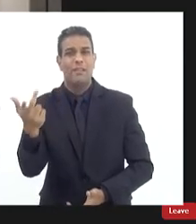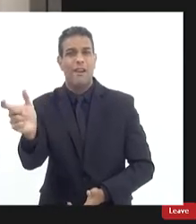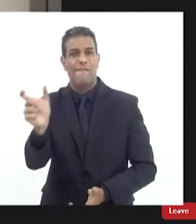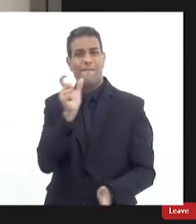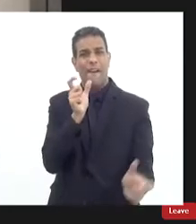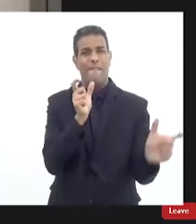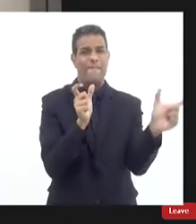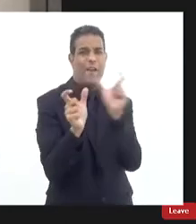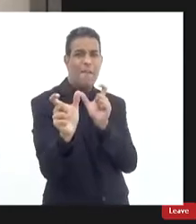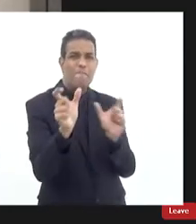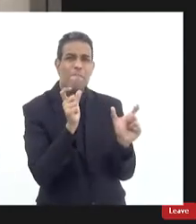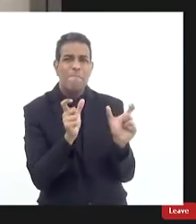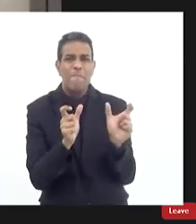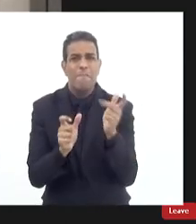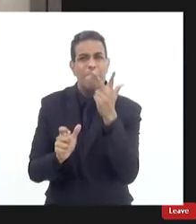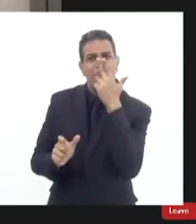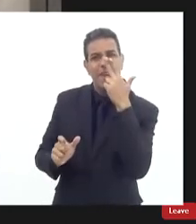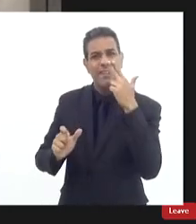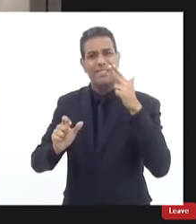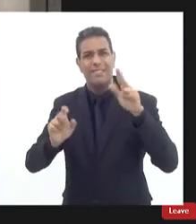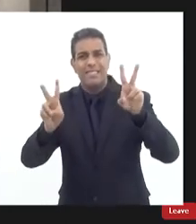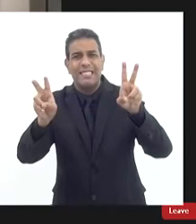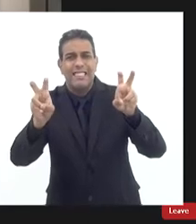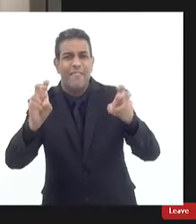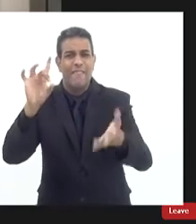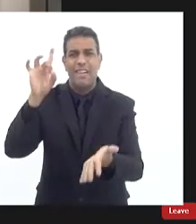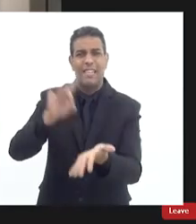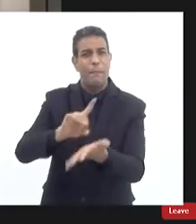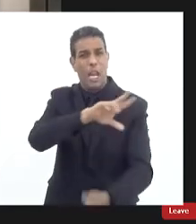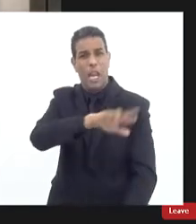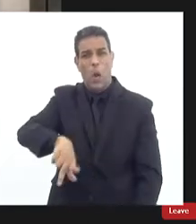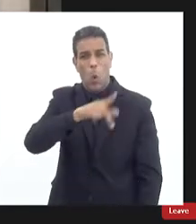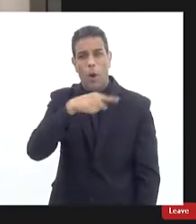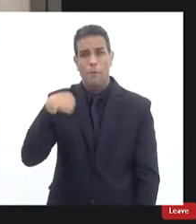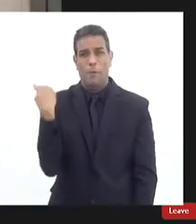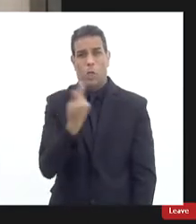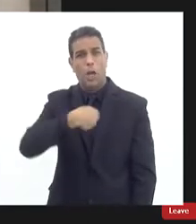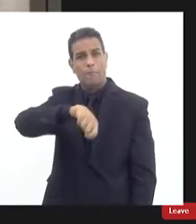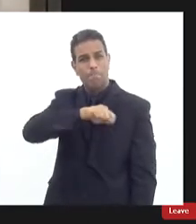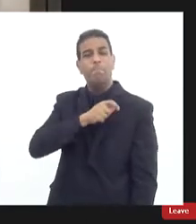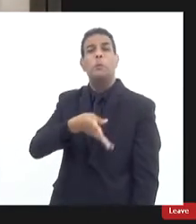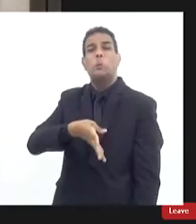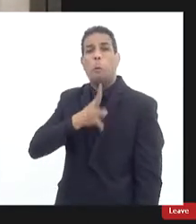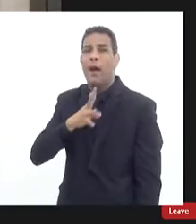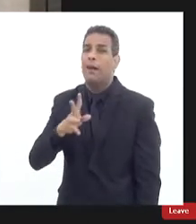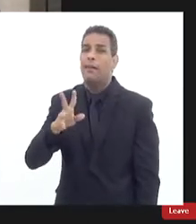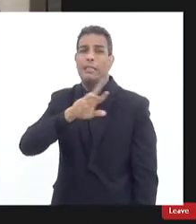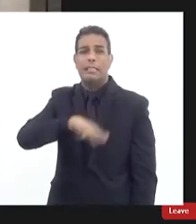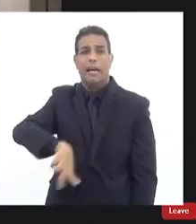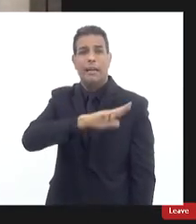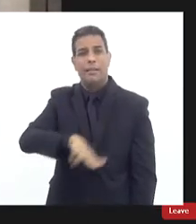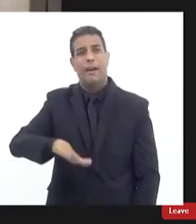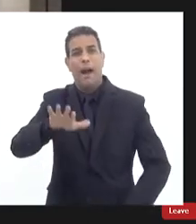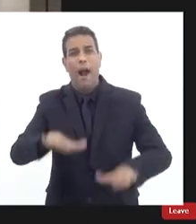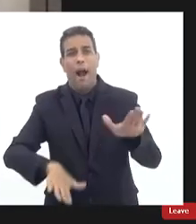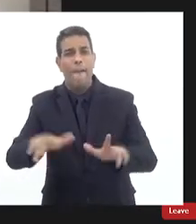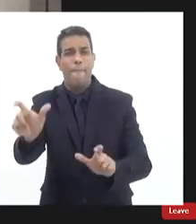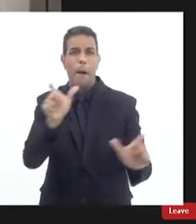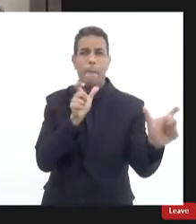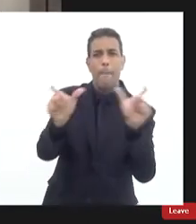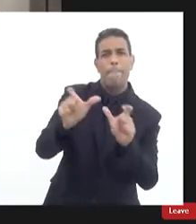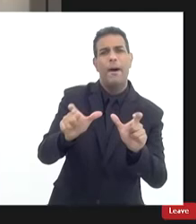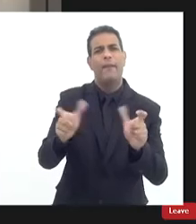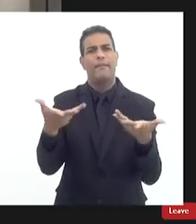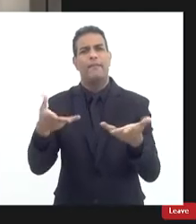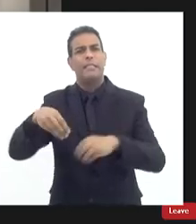verdade né mas ele não queria que fosse noticiado também acontece isso mas não as outras pessoas que estão então todos os boatos viram verdade todas as